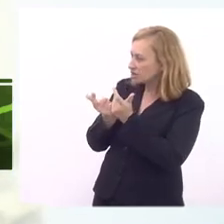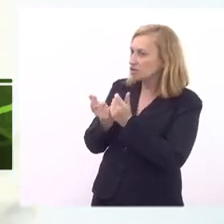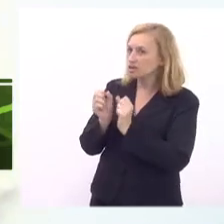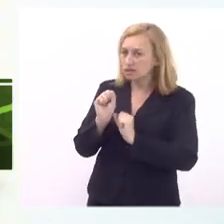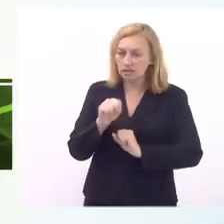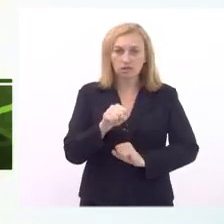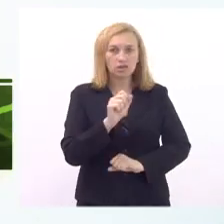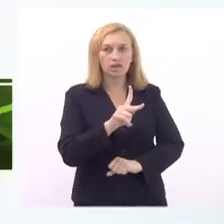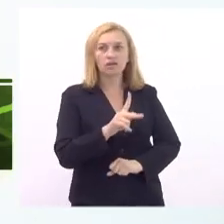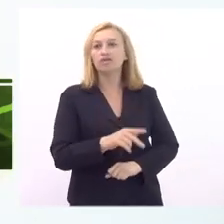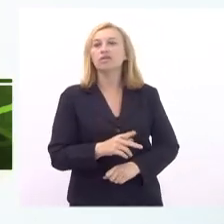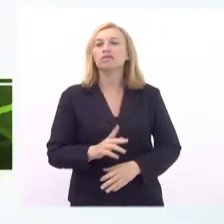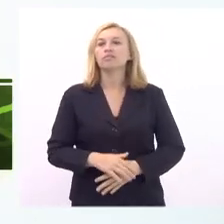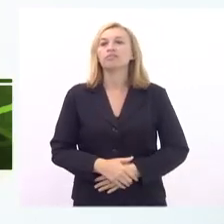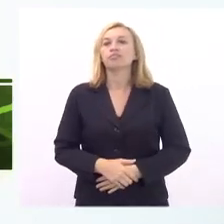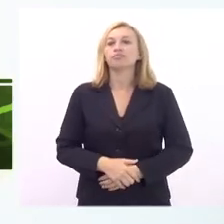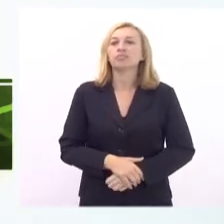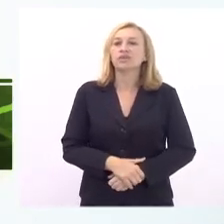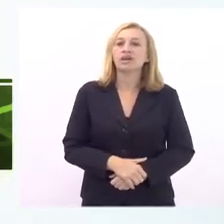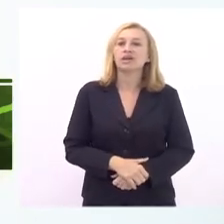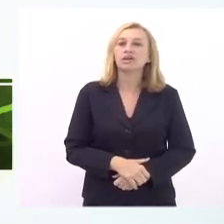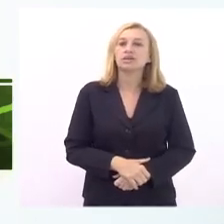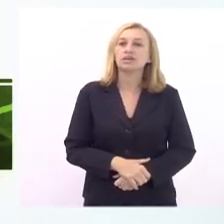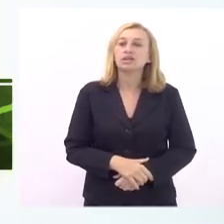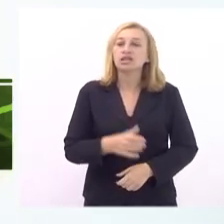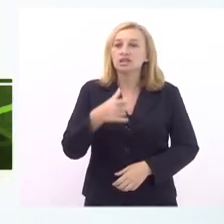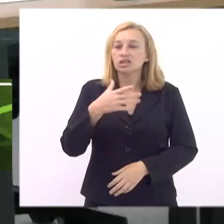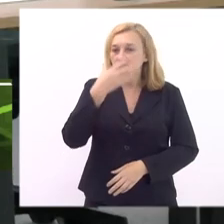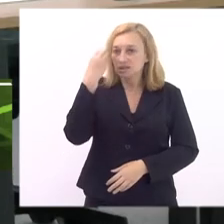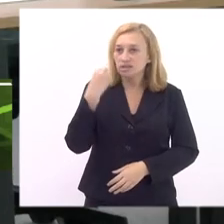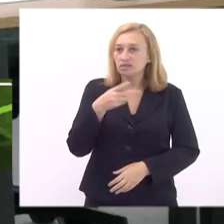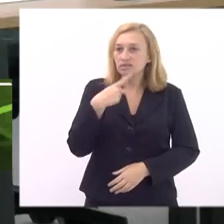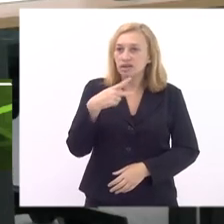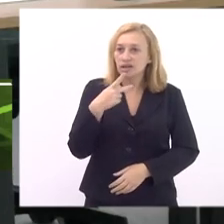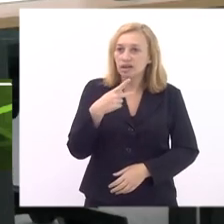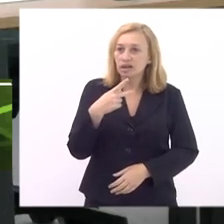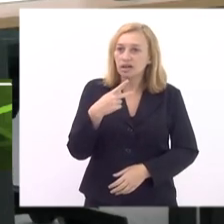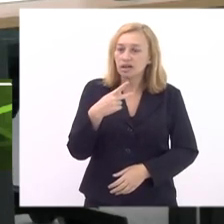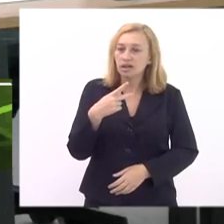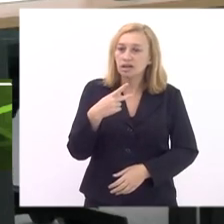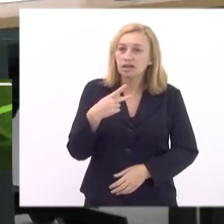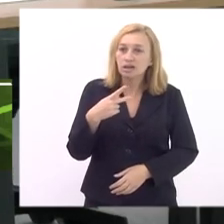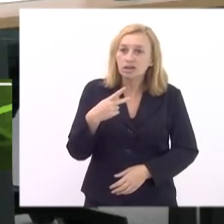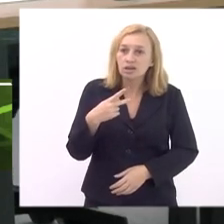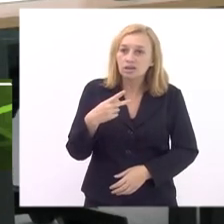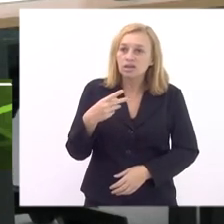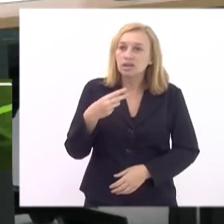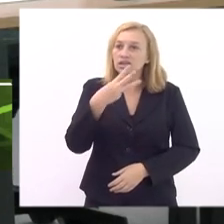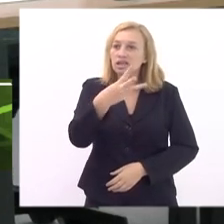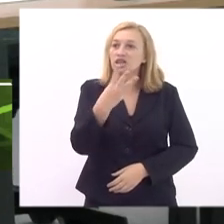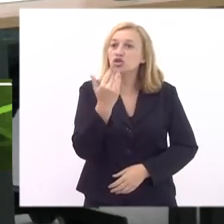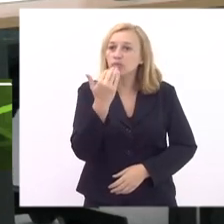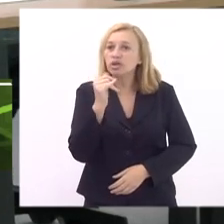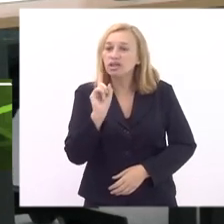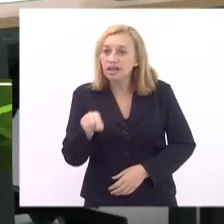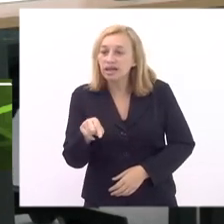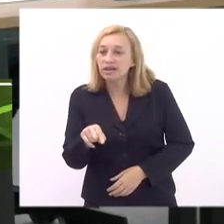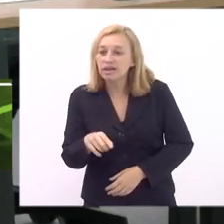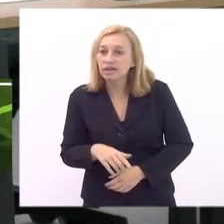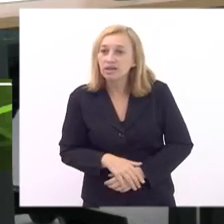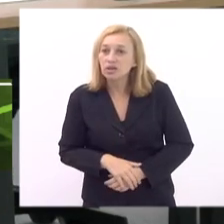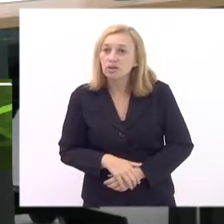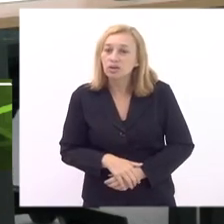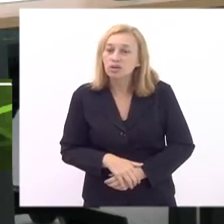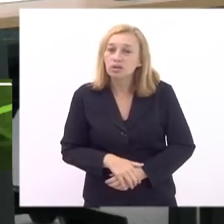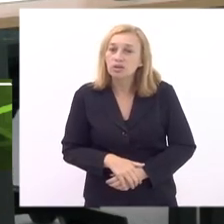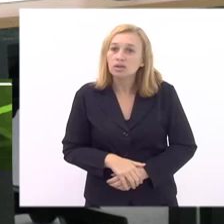fala dele eu esqueci de falar sobre aqui aqui era para ser três refeições não é? a nossa é duas tipo